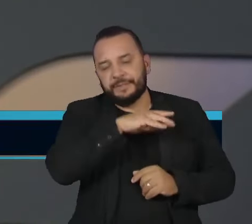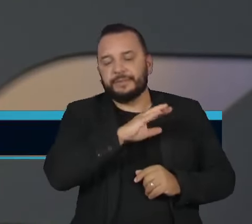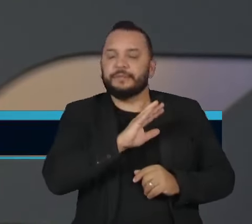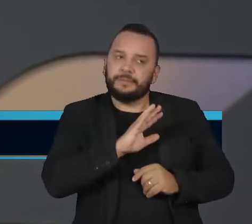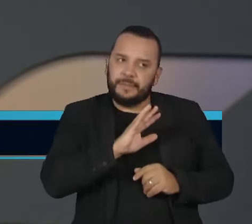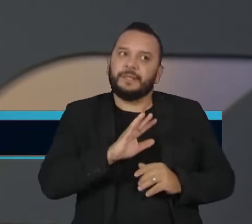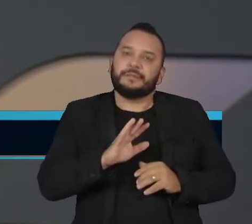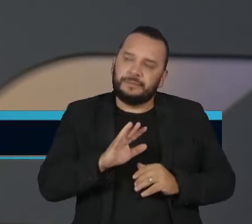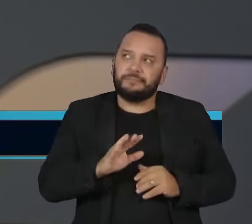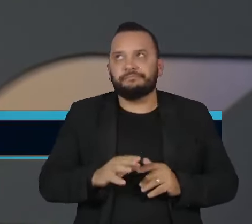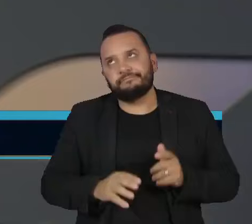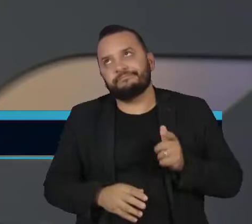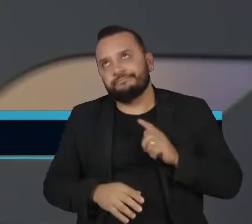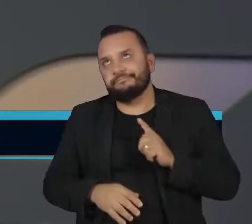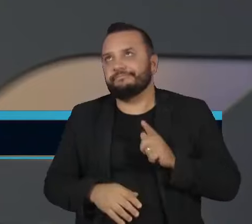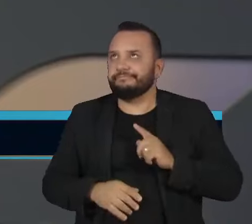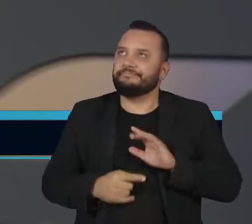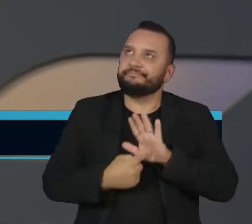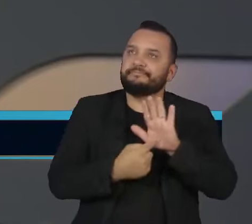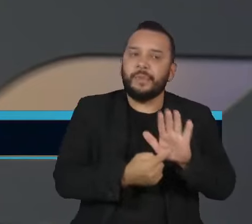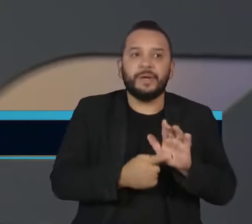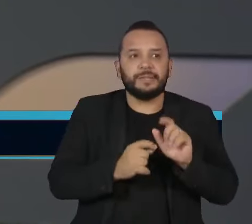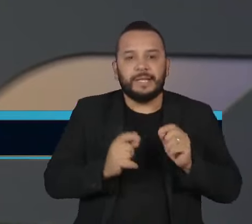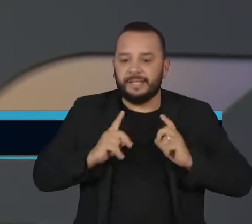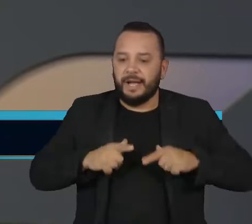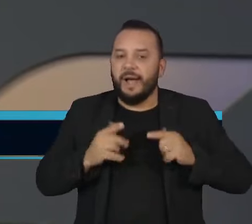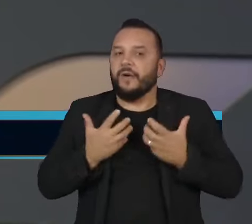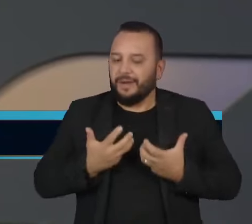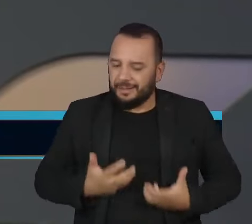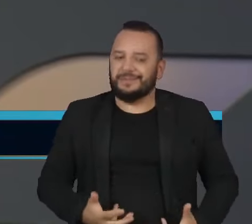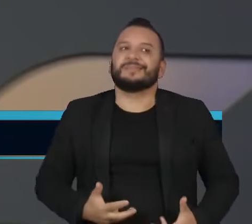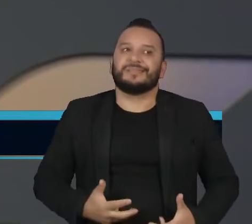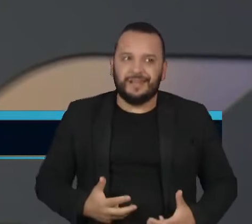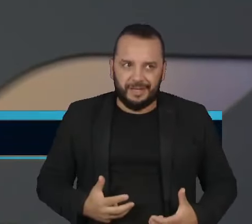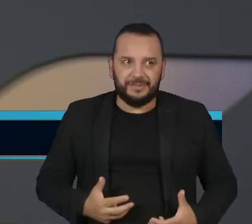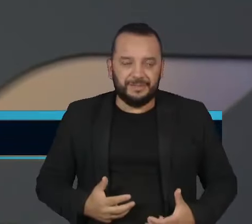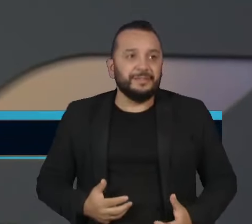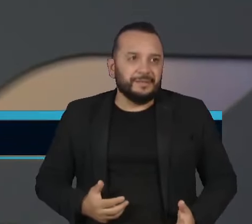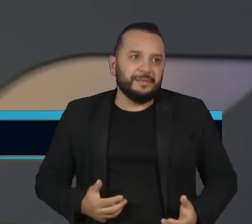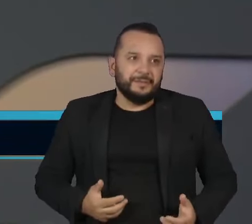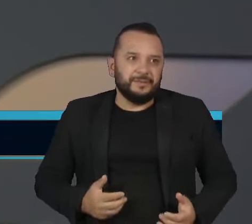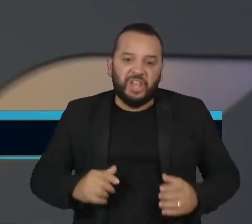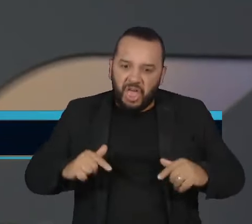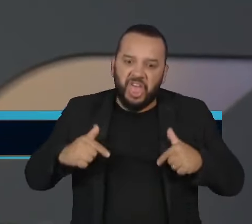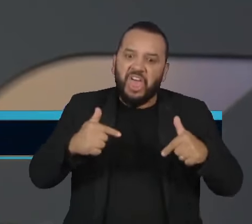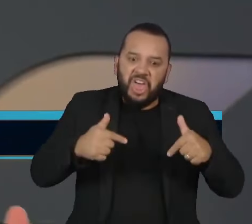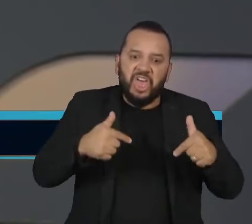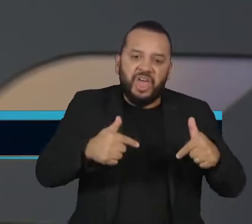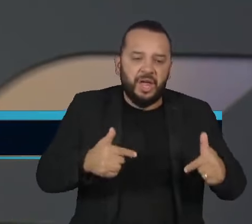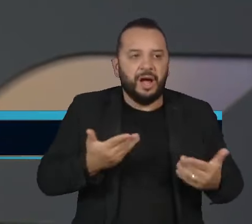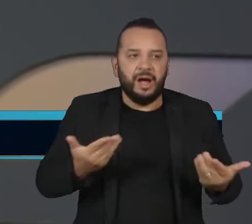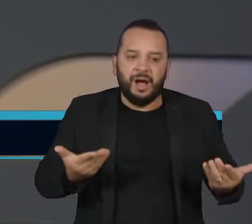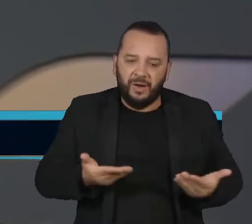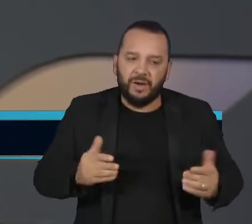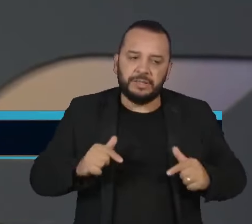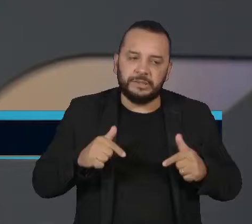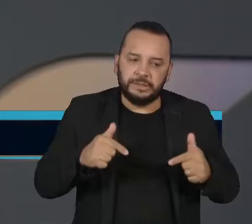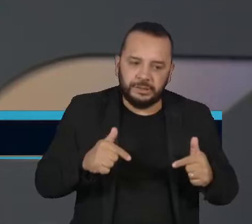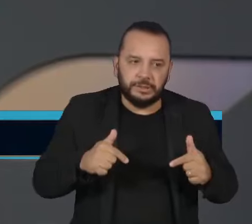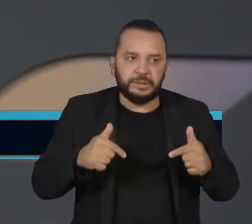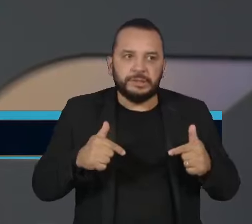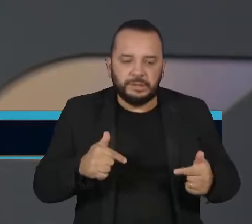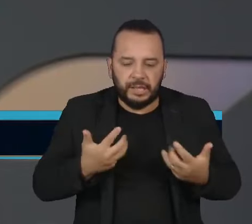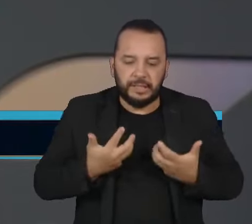ela já tem dado sinais de desgaste na posição israelense em alguns fóruns. Então,